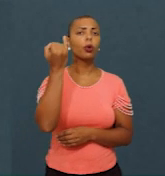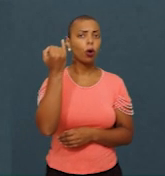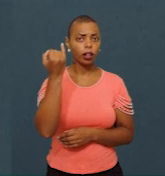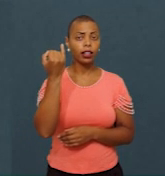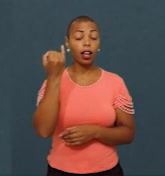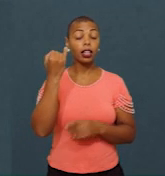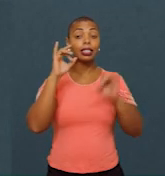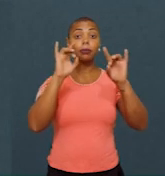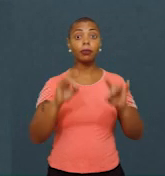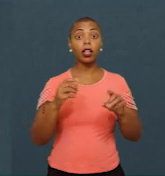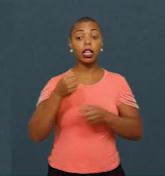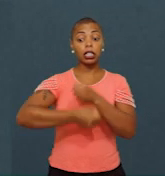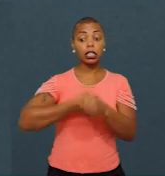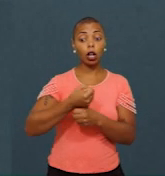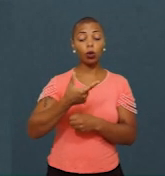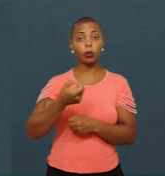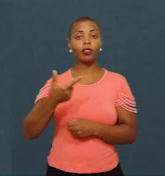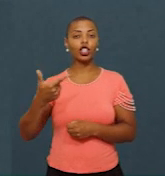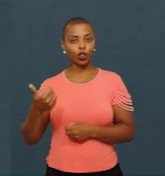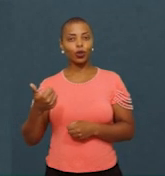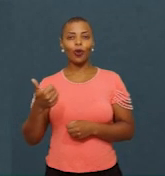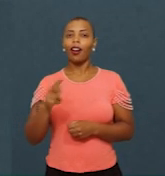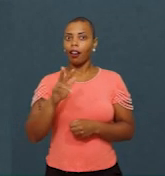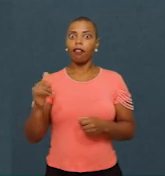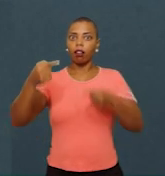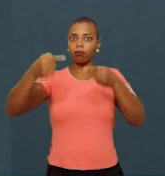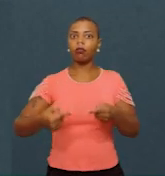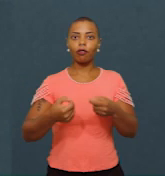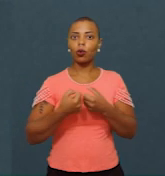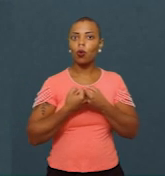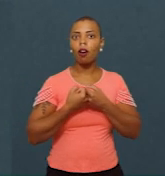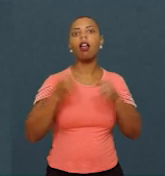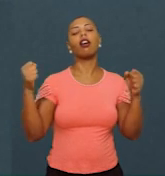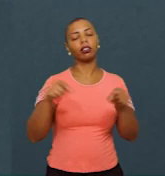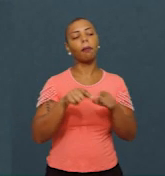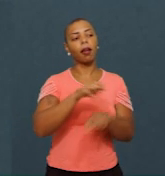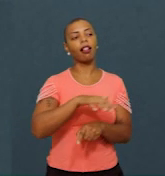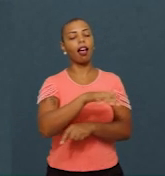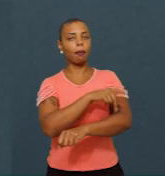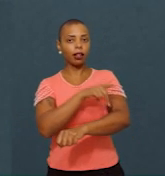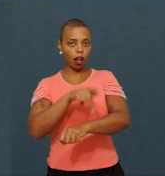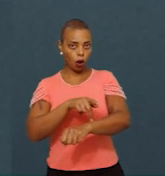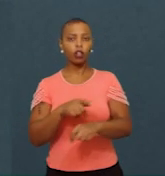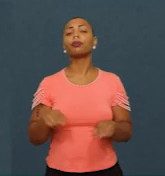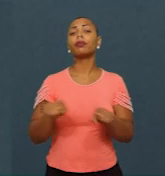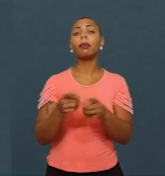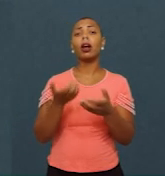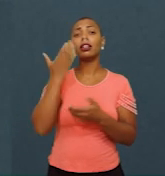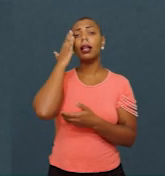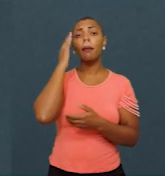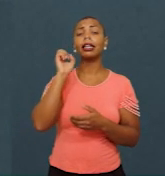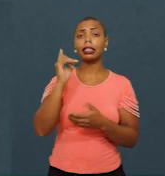especialmente um ano de 2021, que vai ser altamente desafiador também do ponto de vista pedagógico. E saber também, uma vez